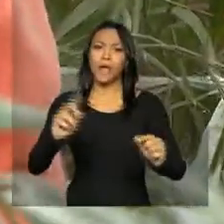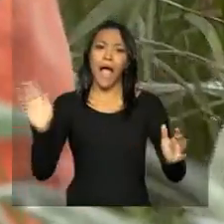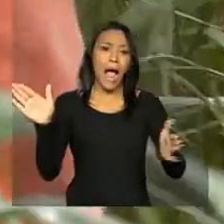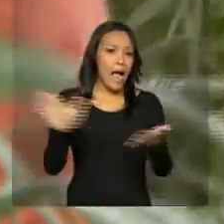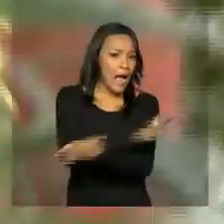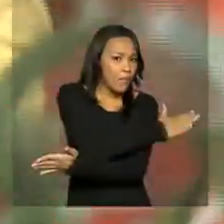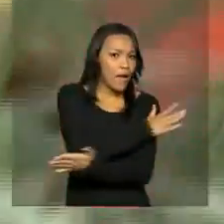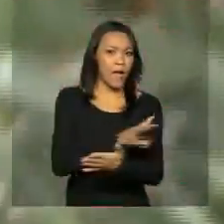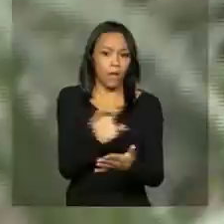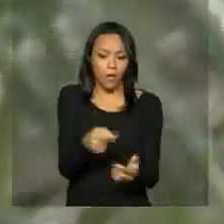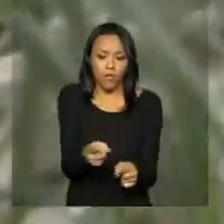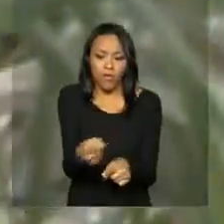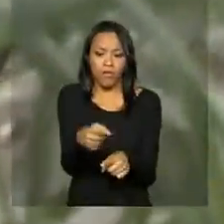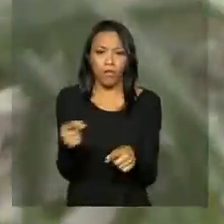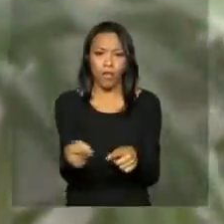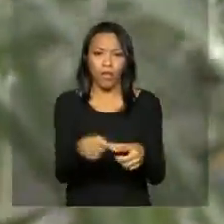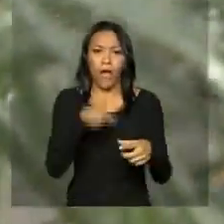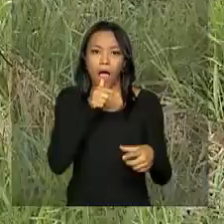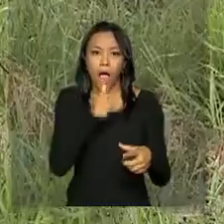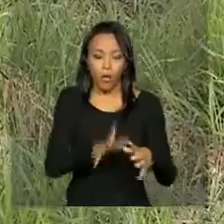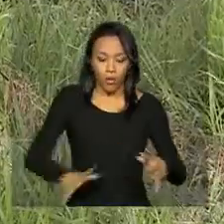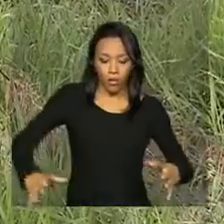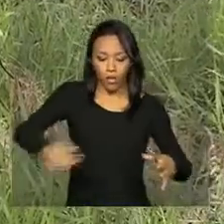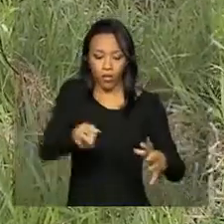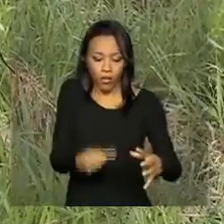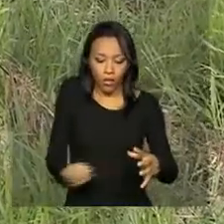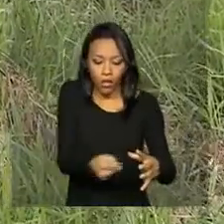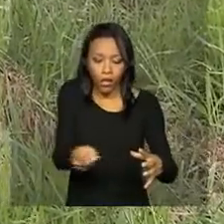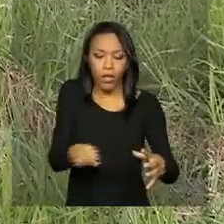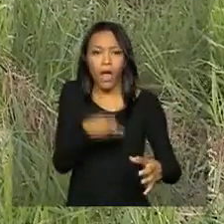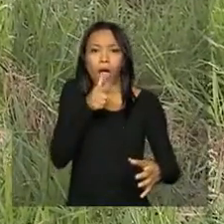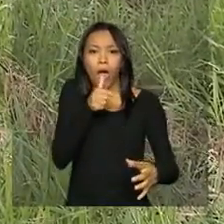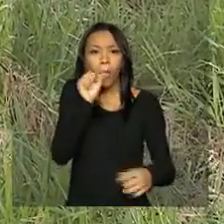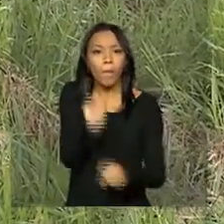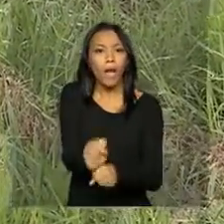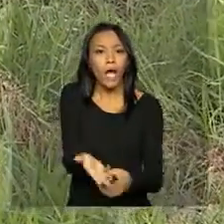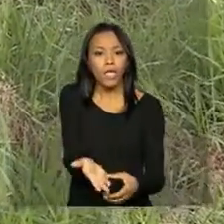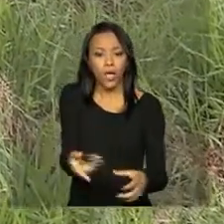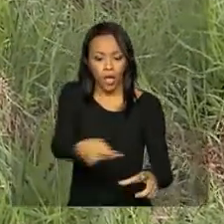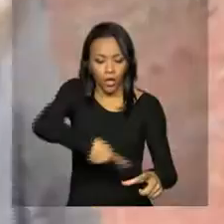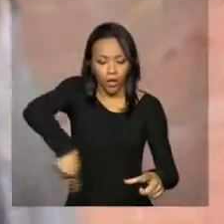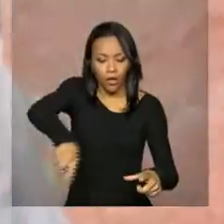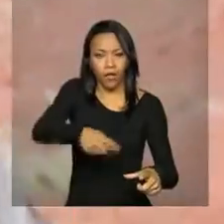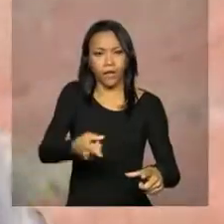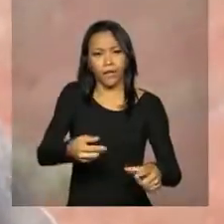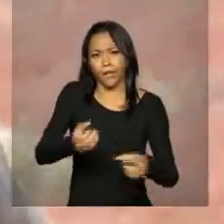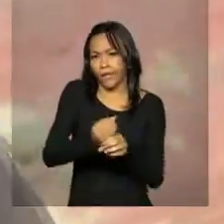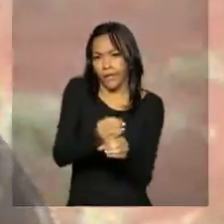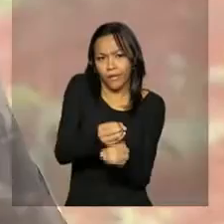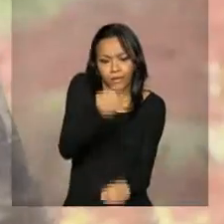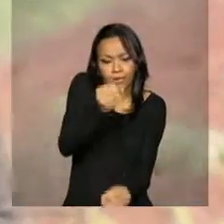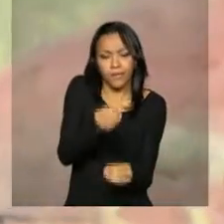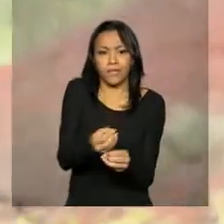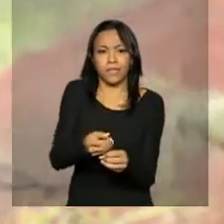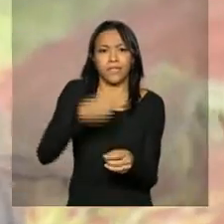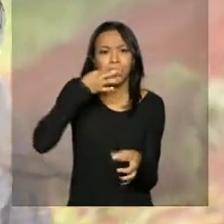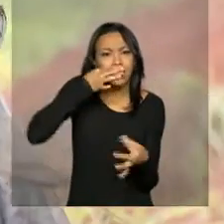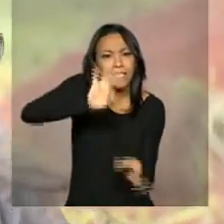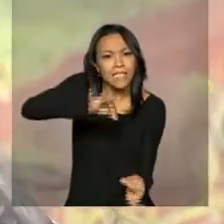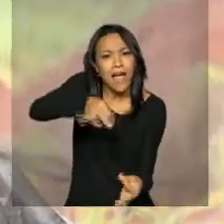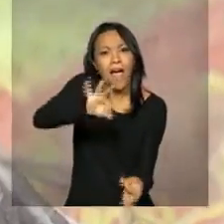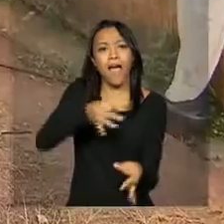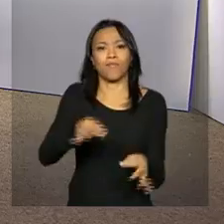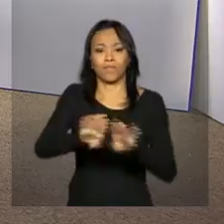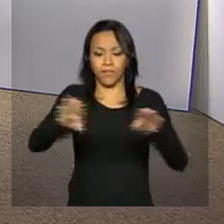de chuva, o cuidado deve ser redobrado para evitar a água parada, que fica acumulada em garrafas, sacos plásticos